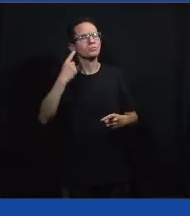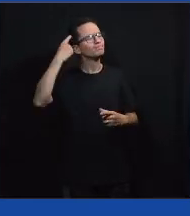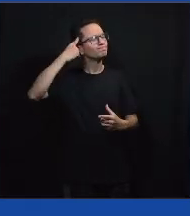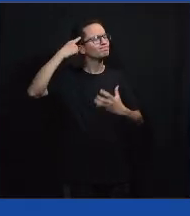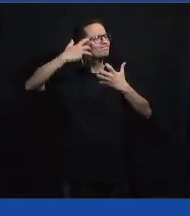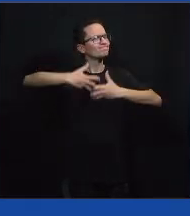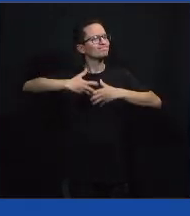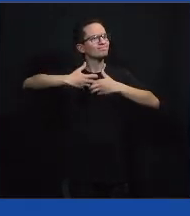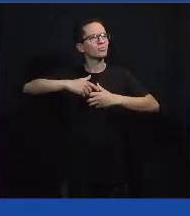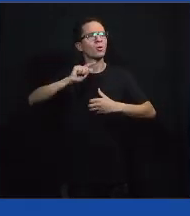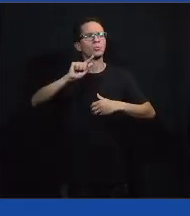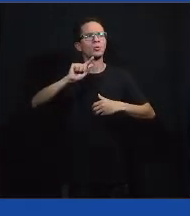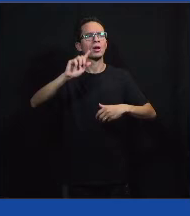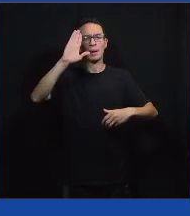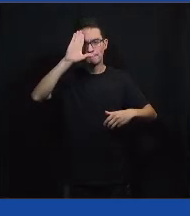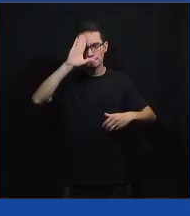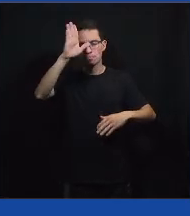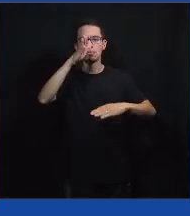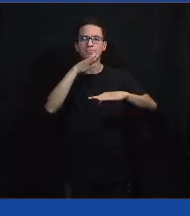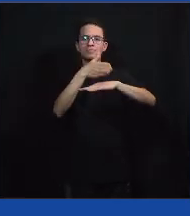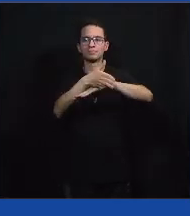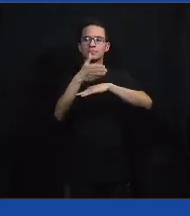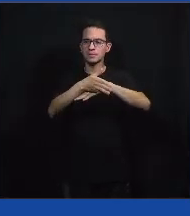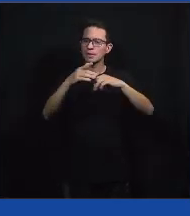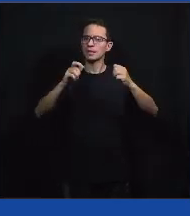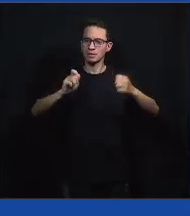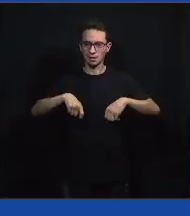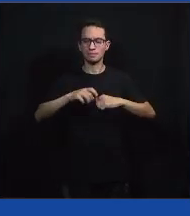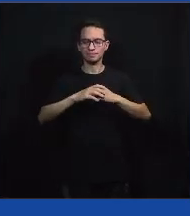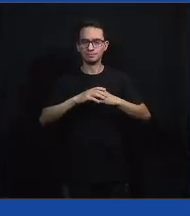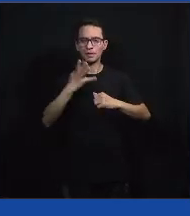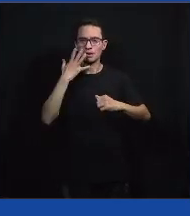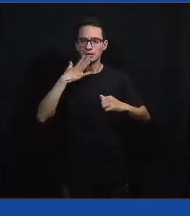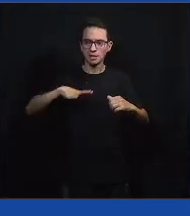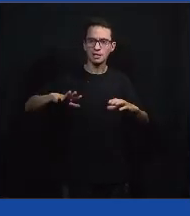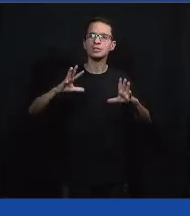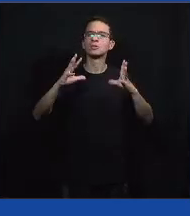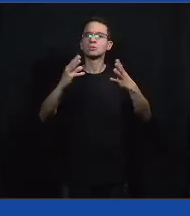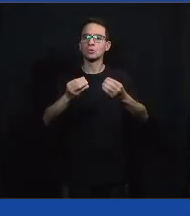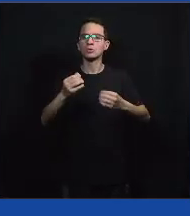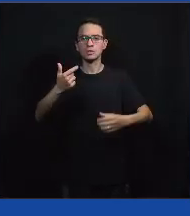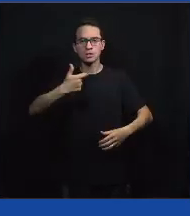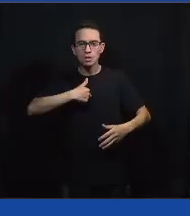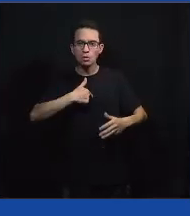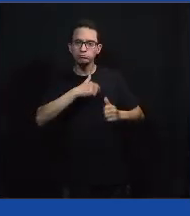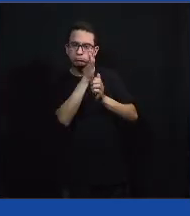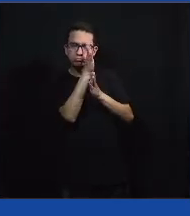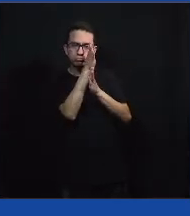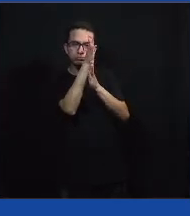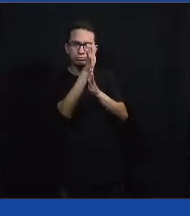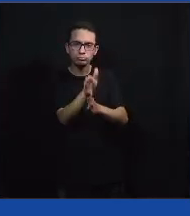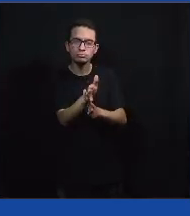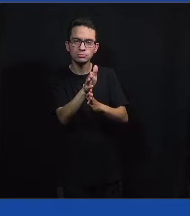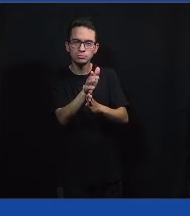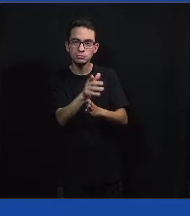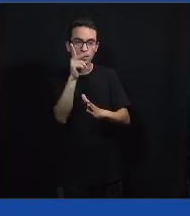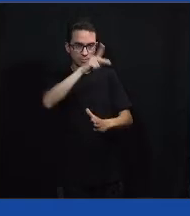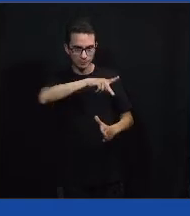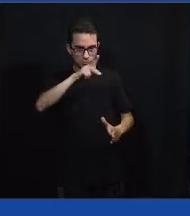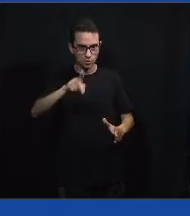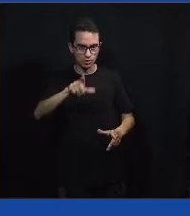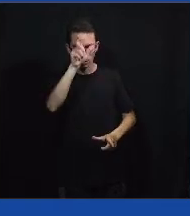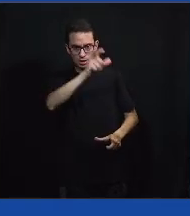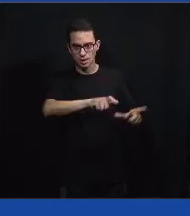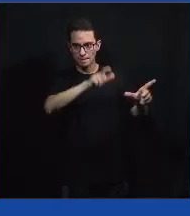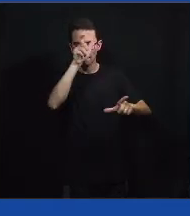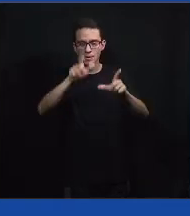priorizaria o acesso das crianças porque eu, como tenho acompanhado os professores nesse momento, eu tenho visto que eles têm se